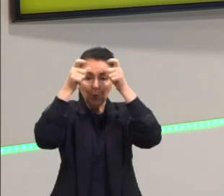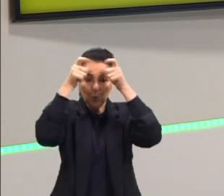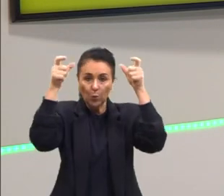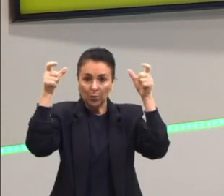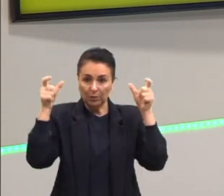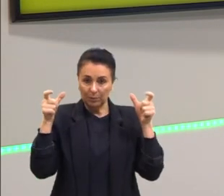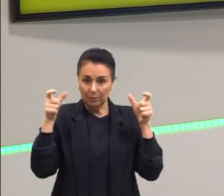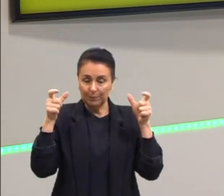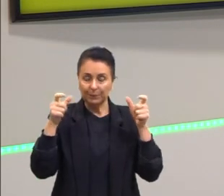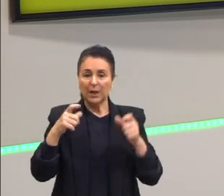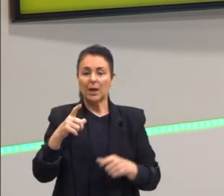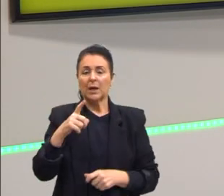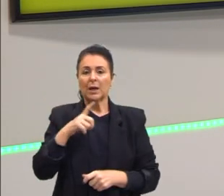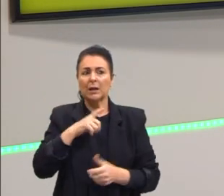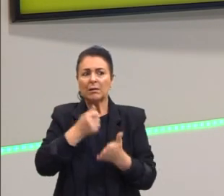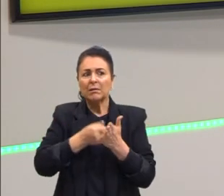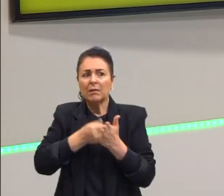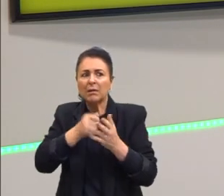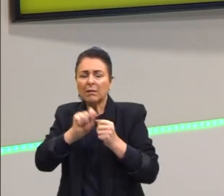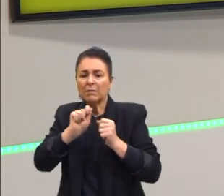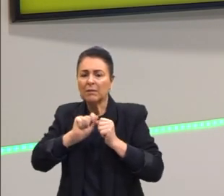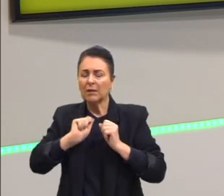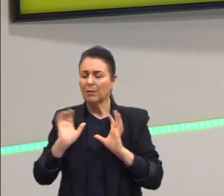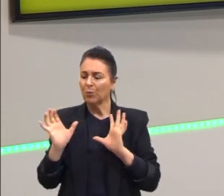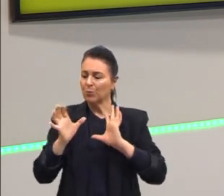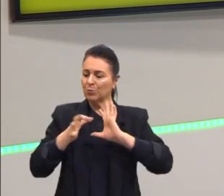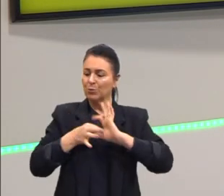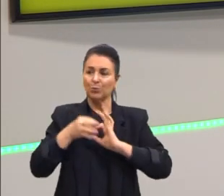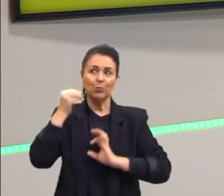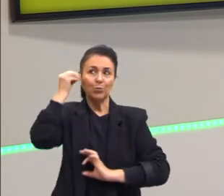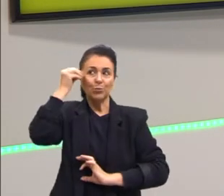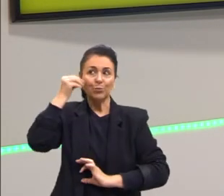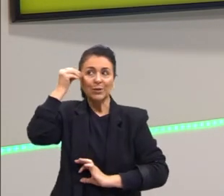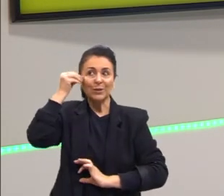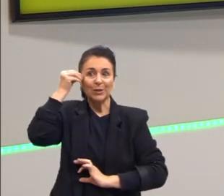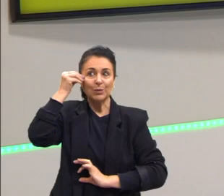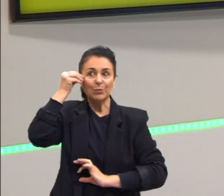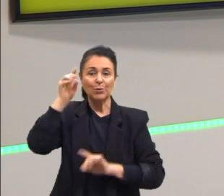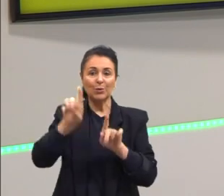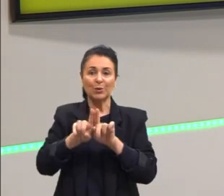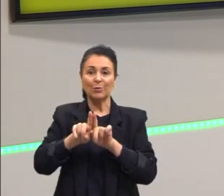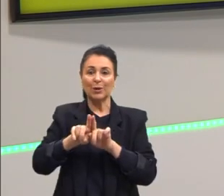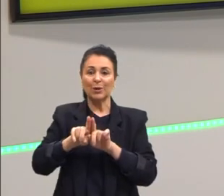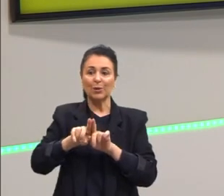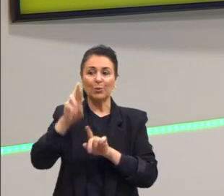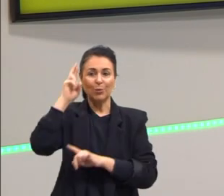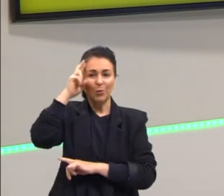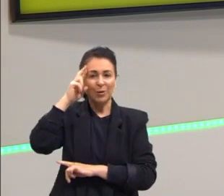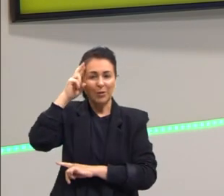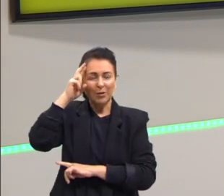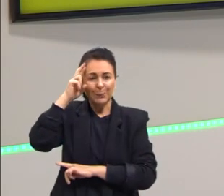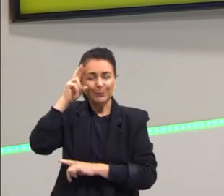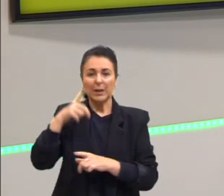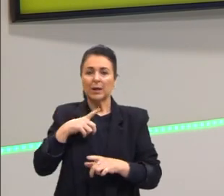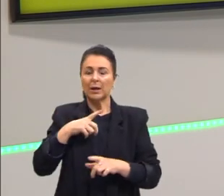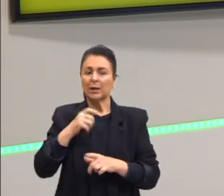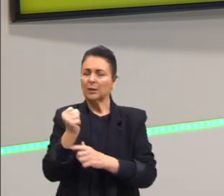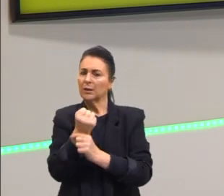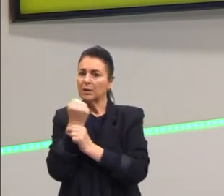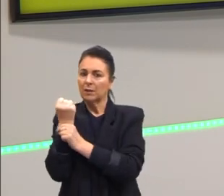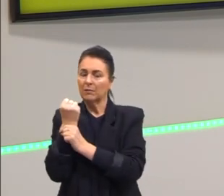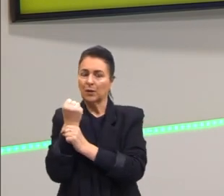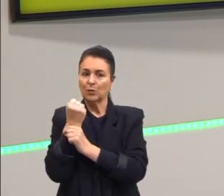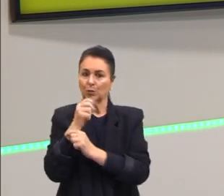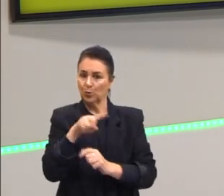ele faz, ele tenta fazer essa junção entre o empirismo e o racionalismo, aí ele defende que o conhecimento nós adquirimos